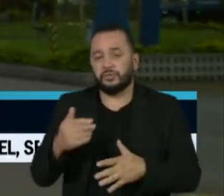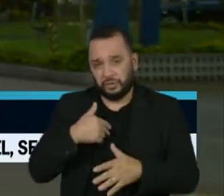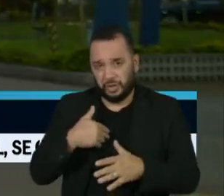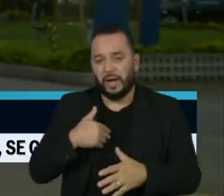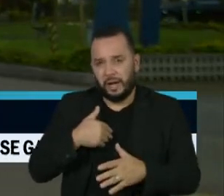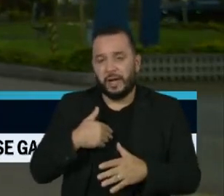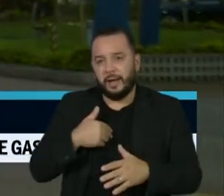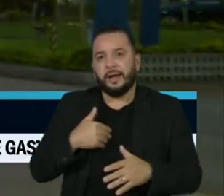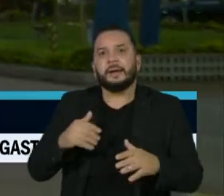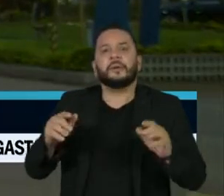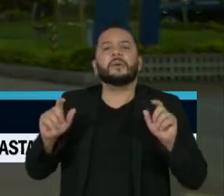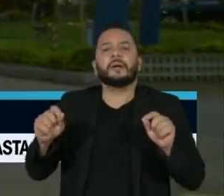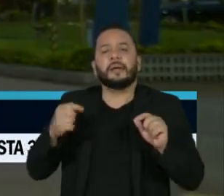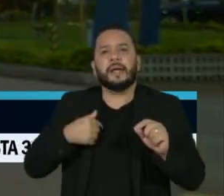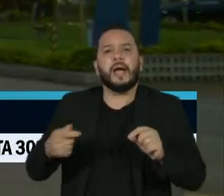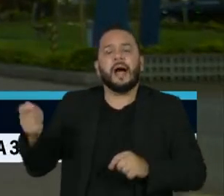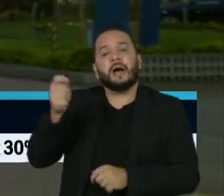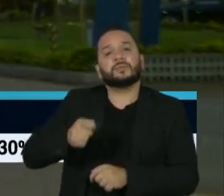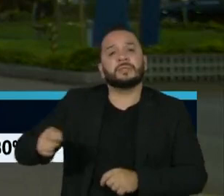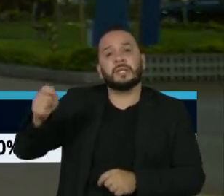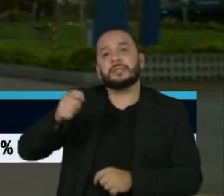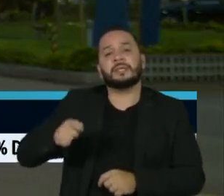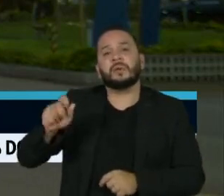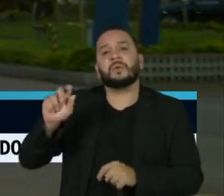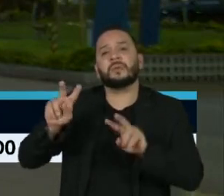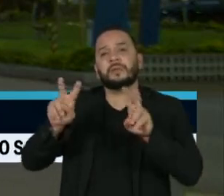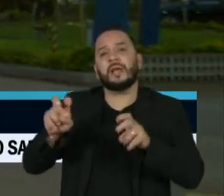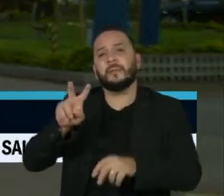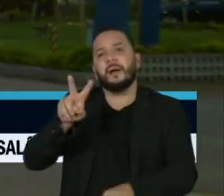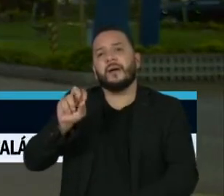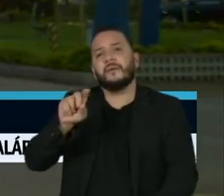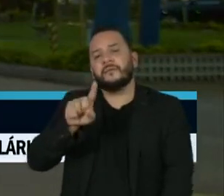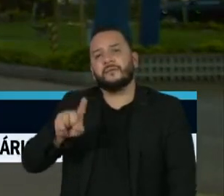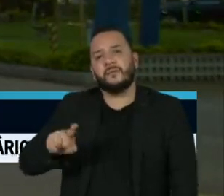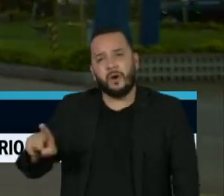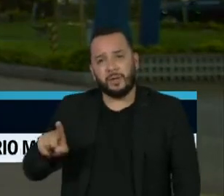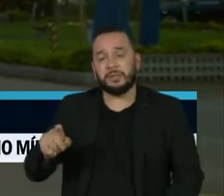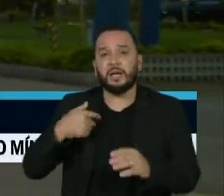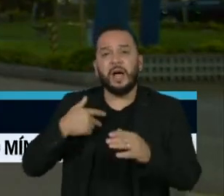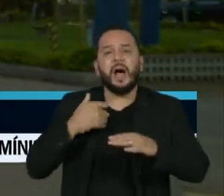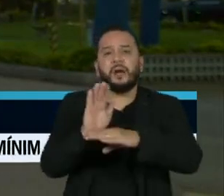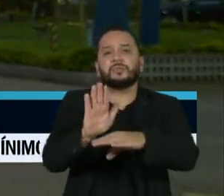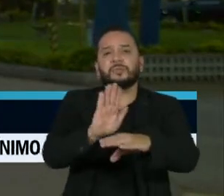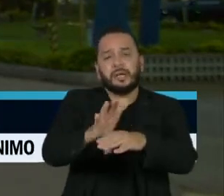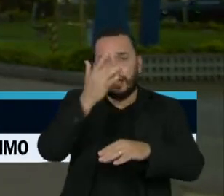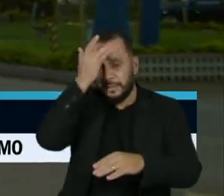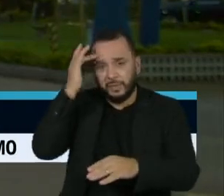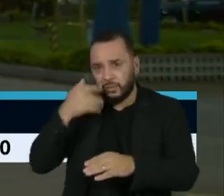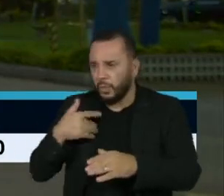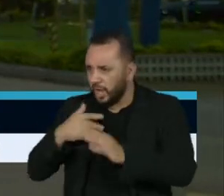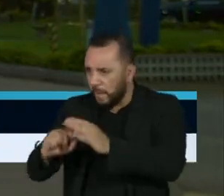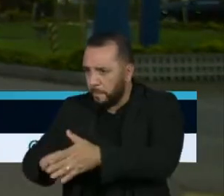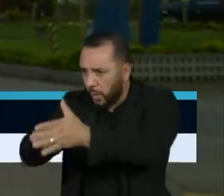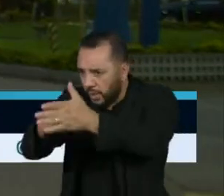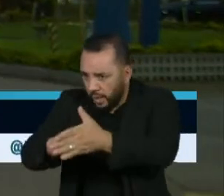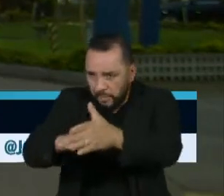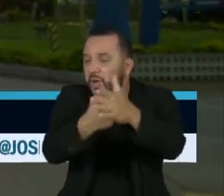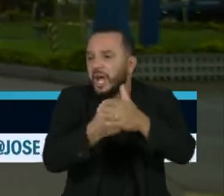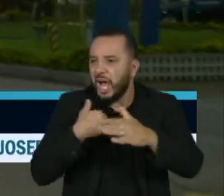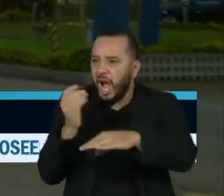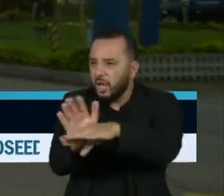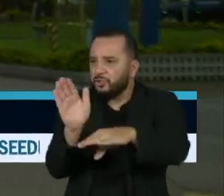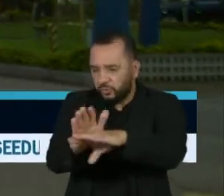o Torno a Voz, uma associação que vai financiar a defesa judicial de pessoas que tiveram a liberdade de expressão inibida,